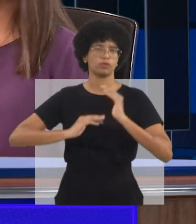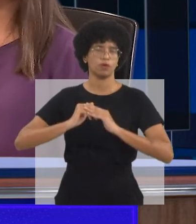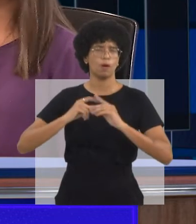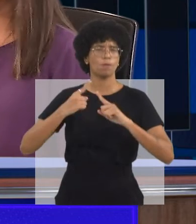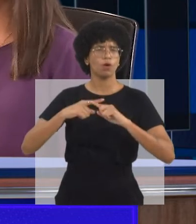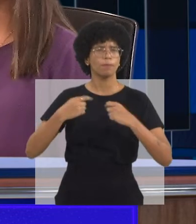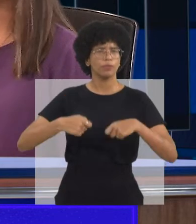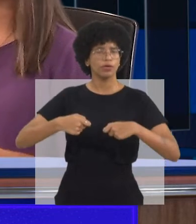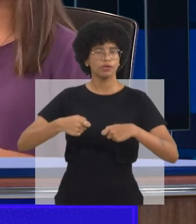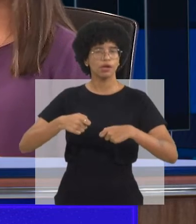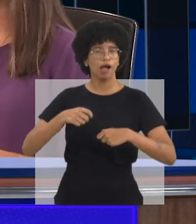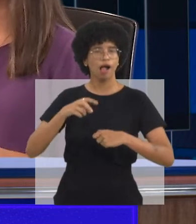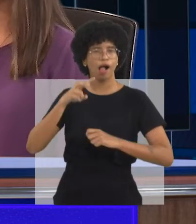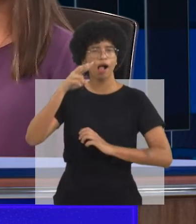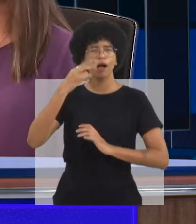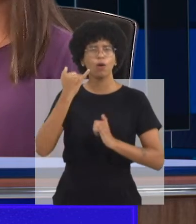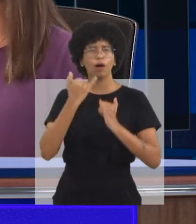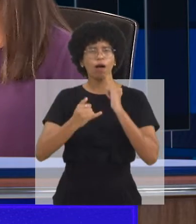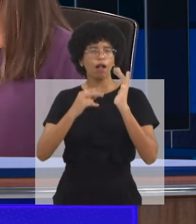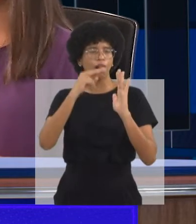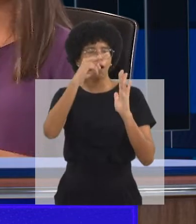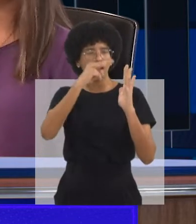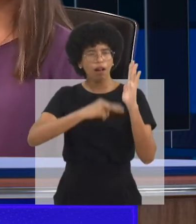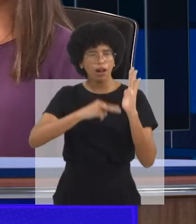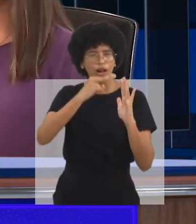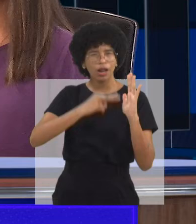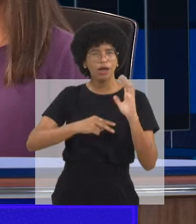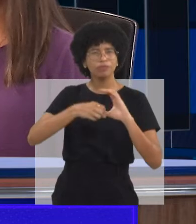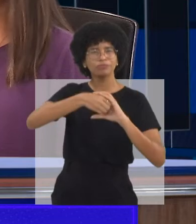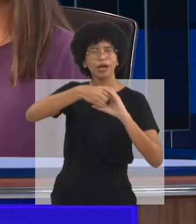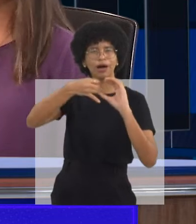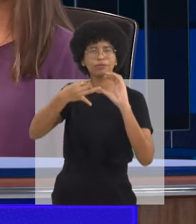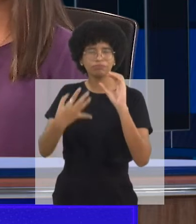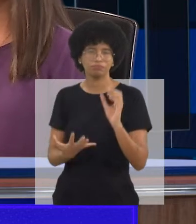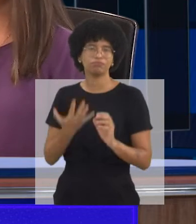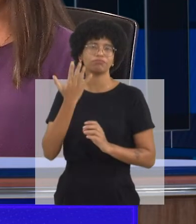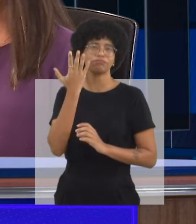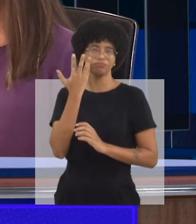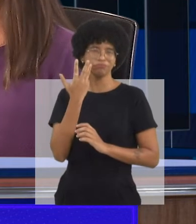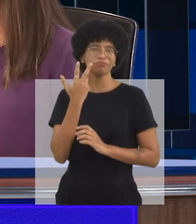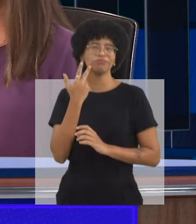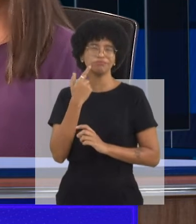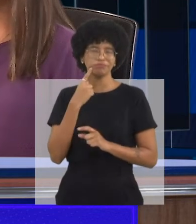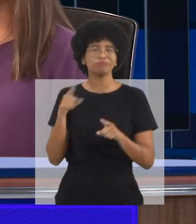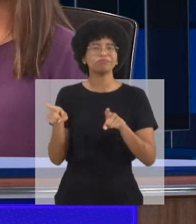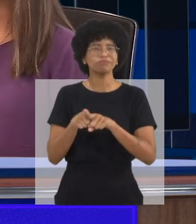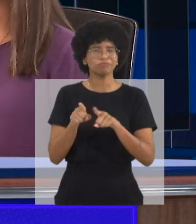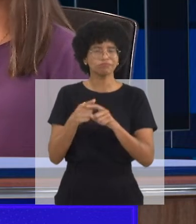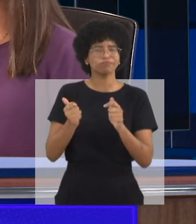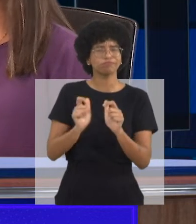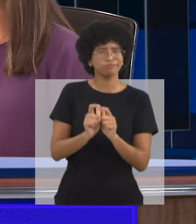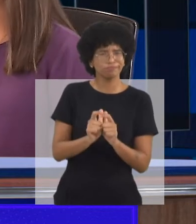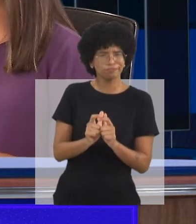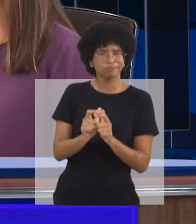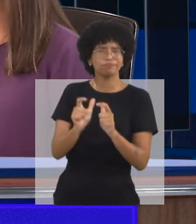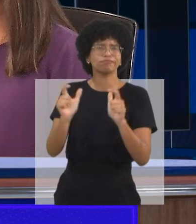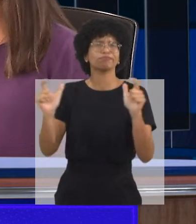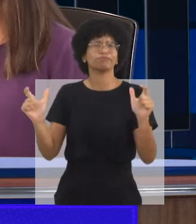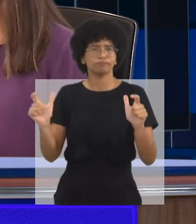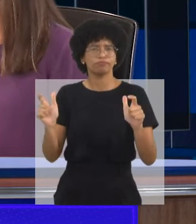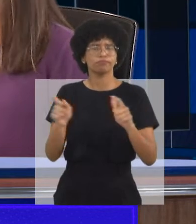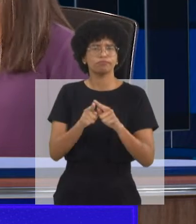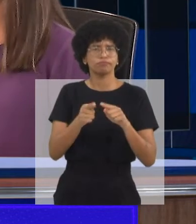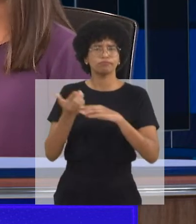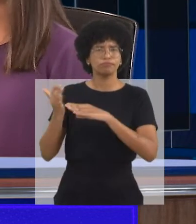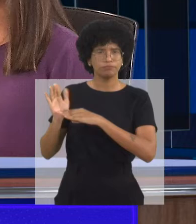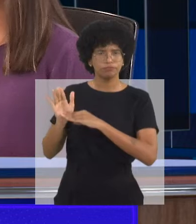então, eles sabem exatamente como que ele responde, porque ele responde, mas eles precisam do olhar